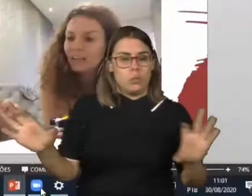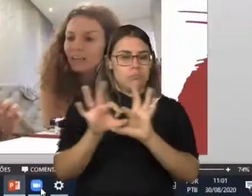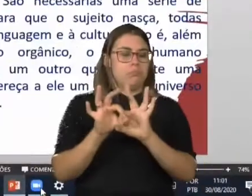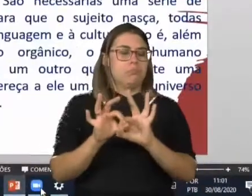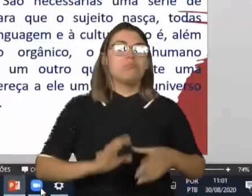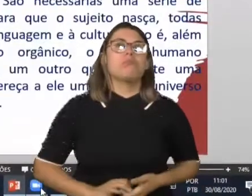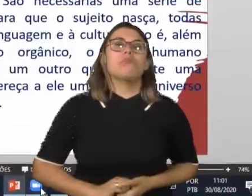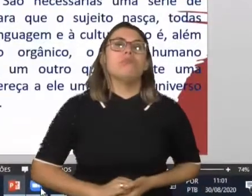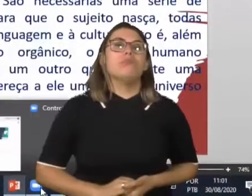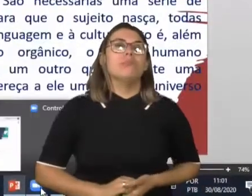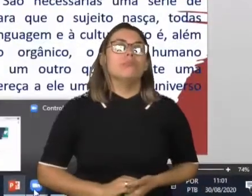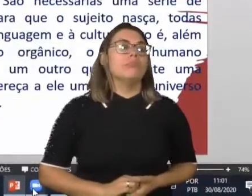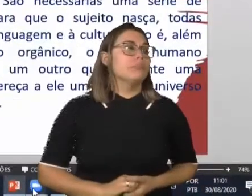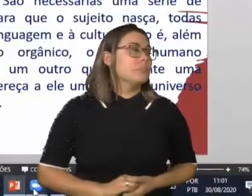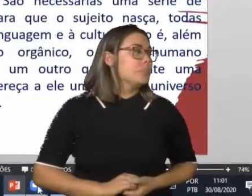Bom, vamos lá.